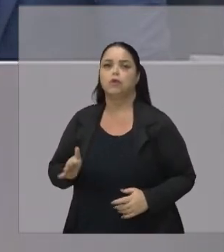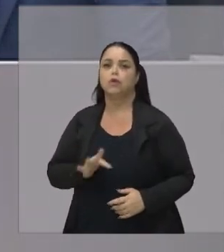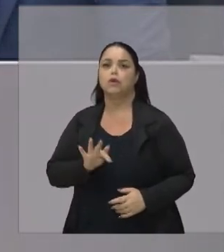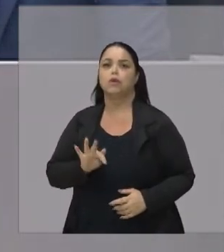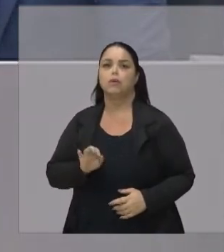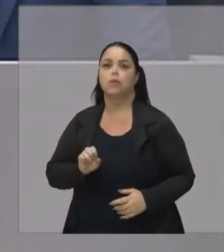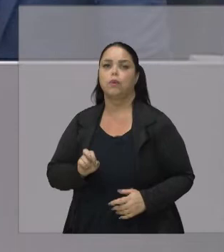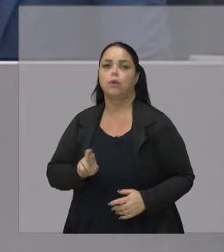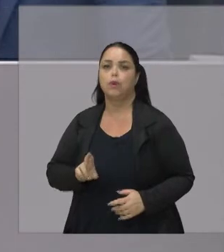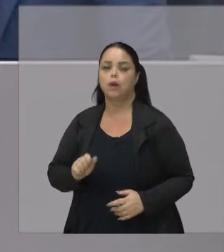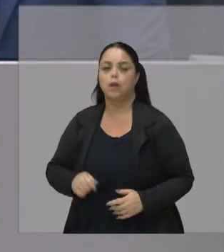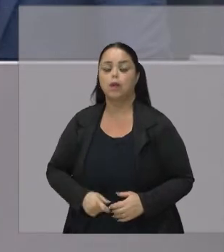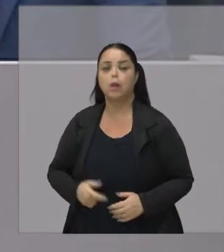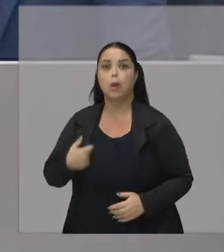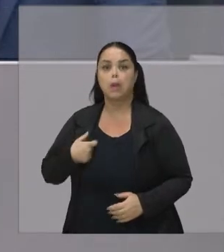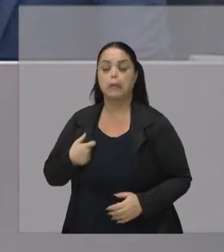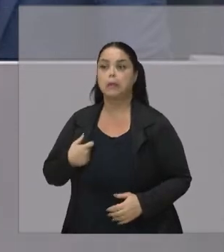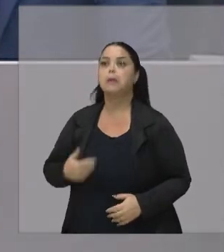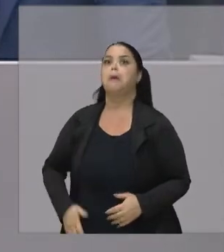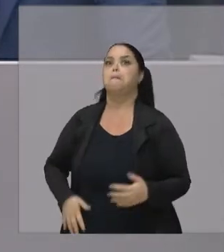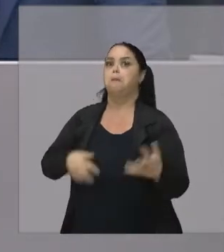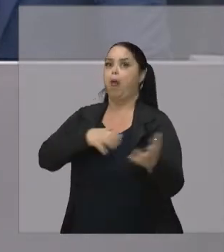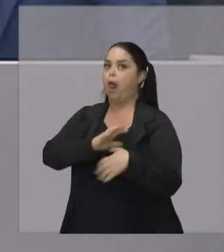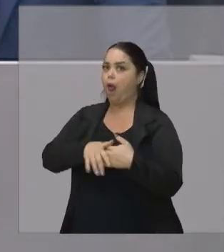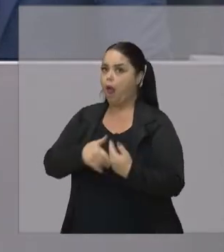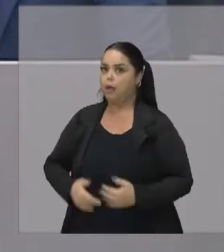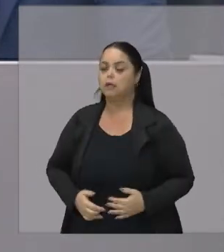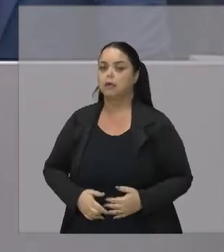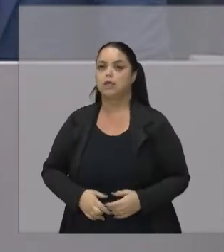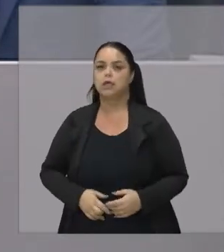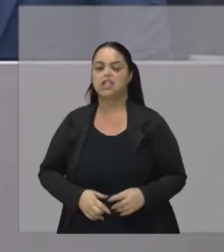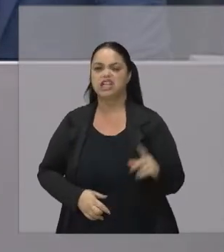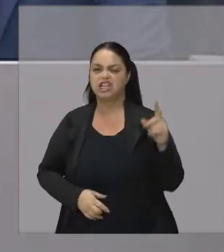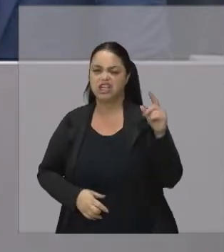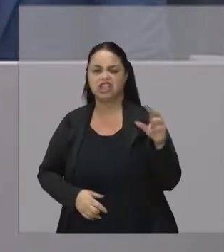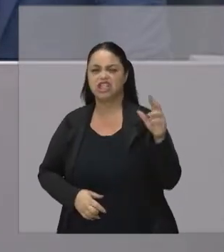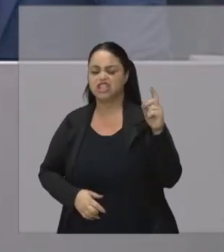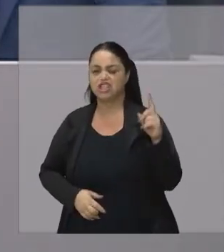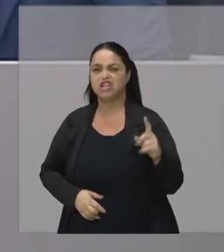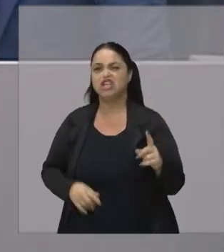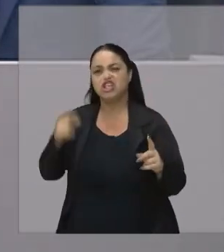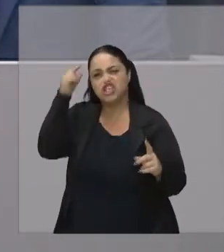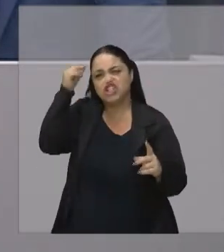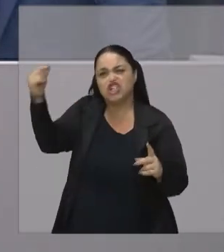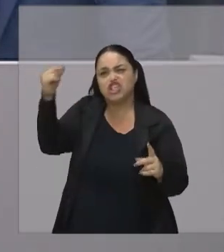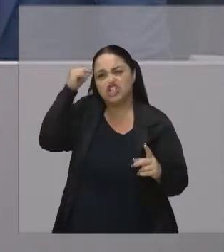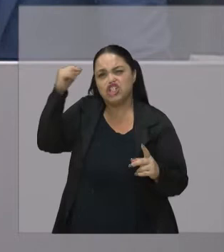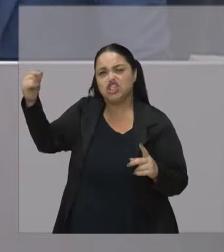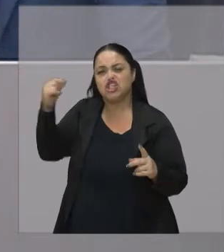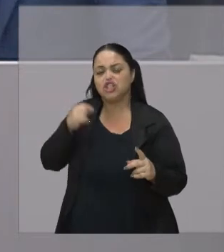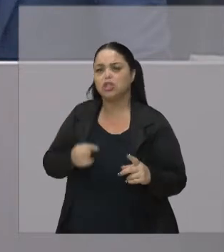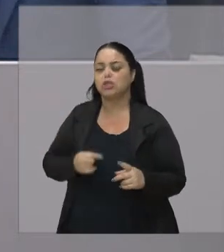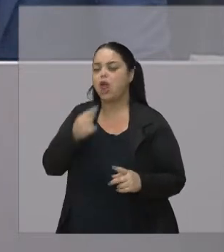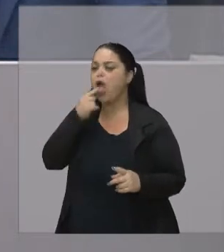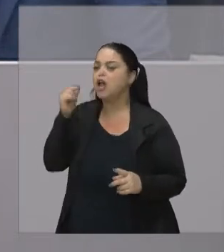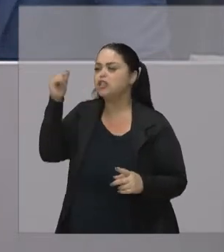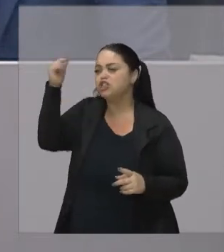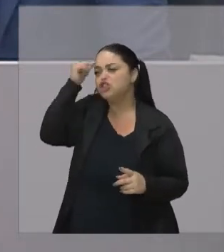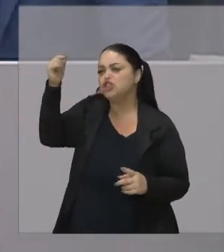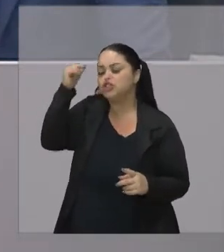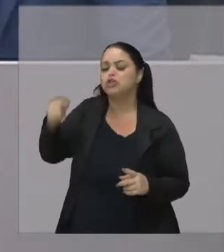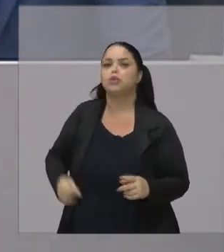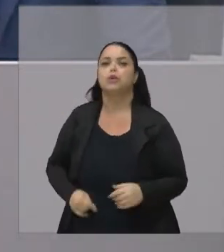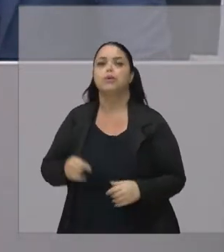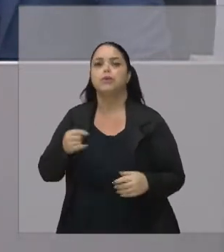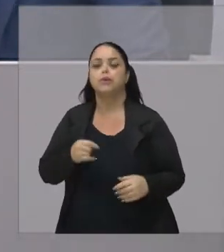escola Eu era o menino Que colava chiclete No cabelo das meninas Que toda semana Minha mãe Estava